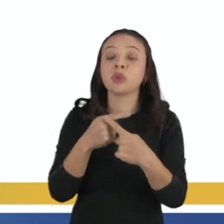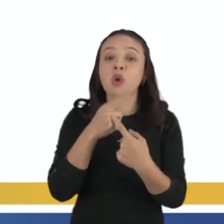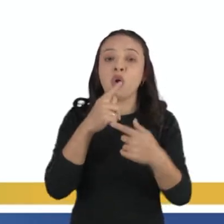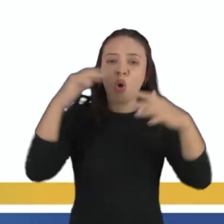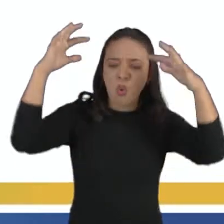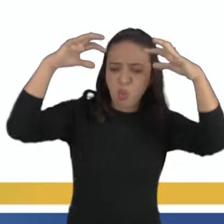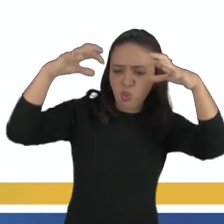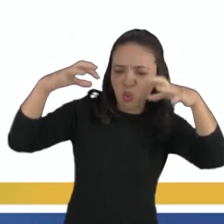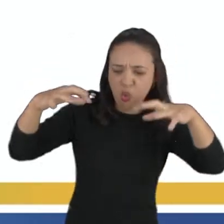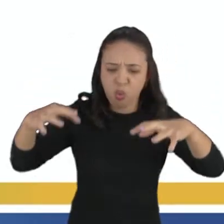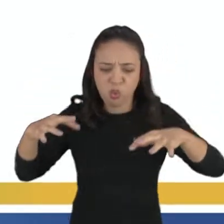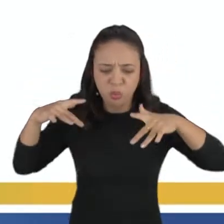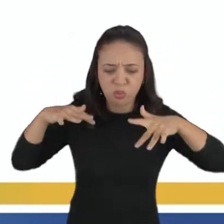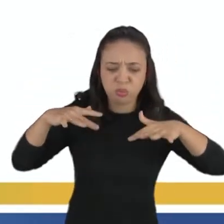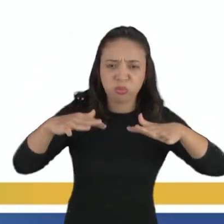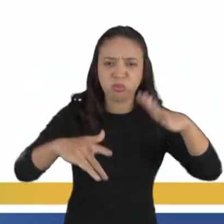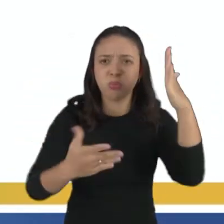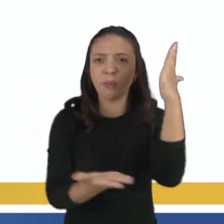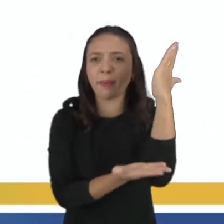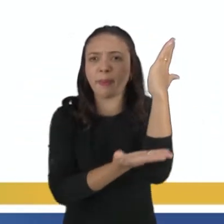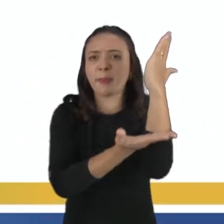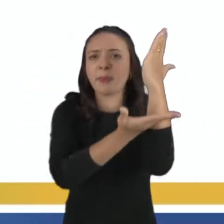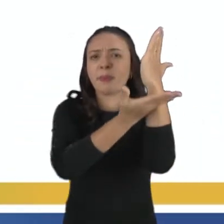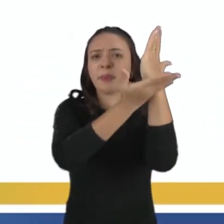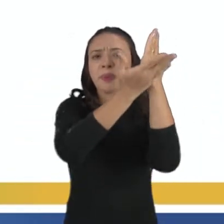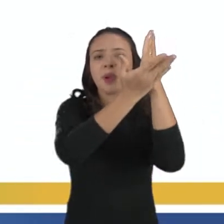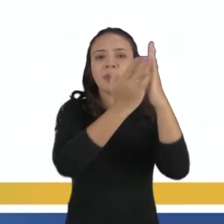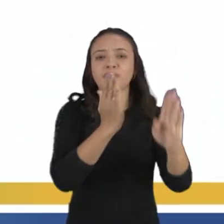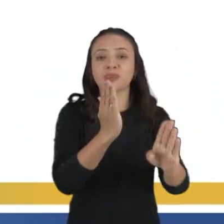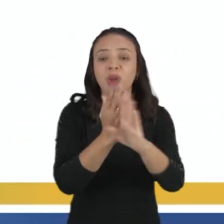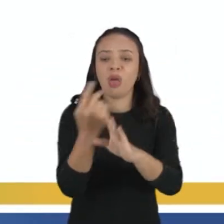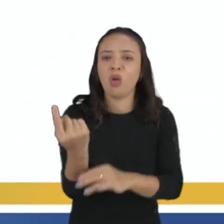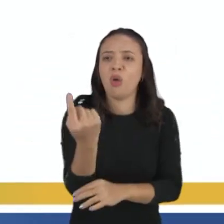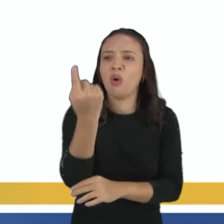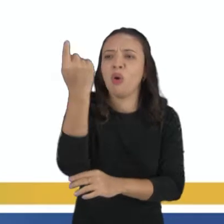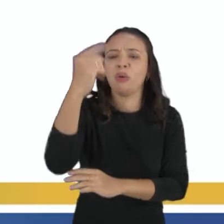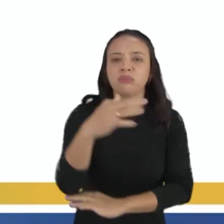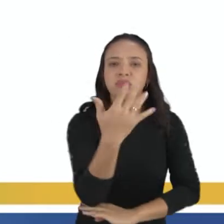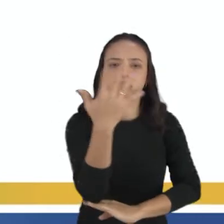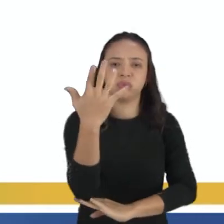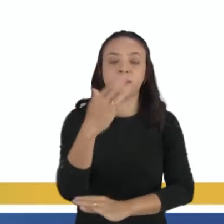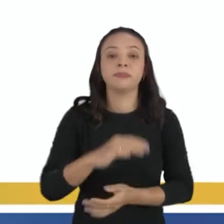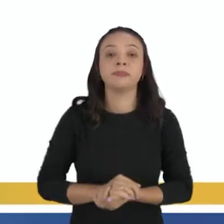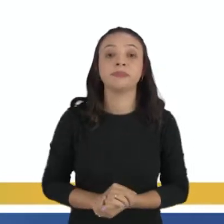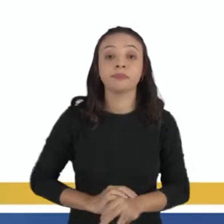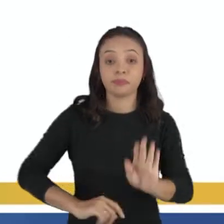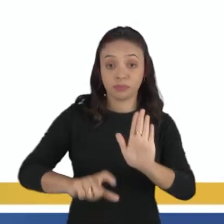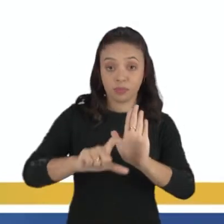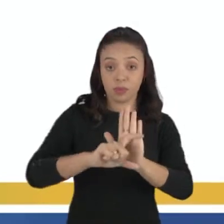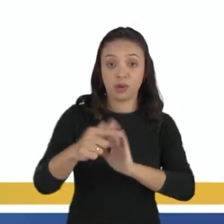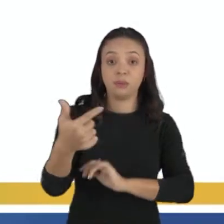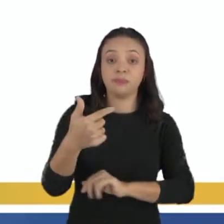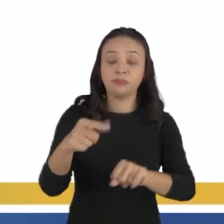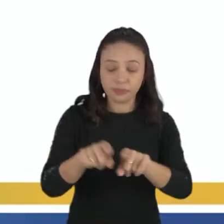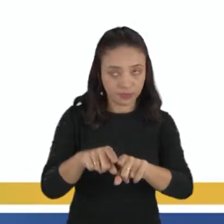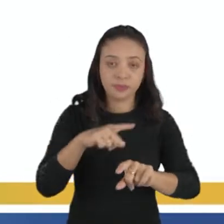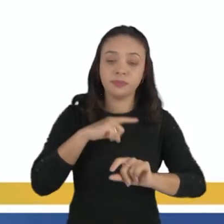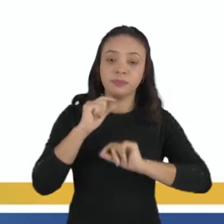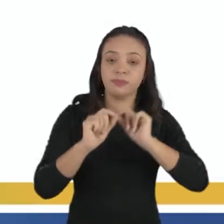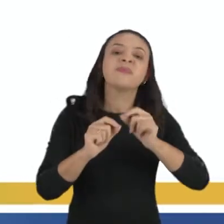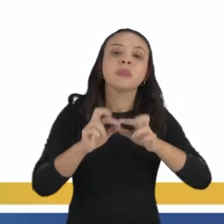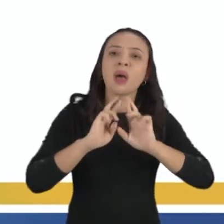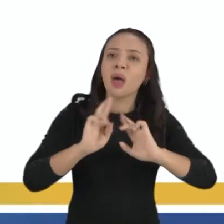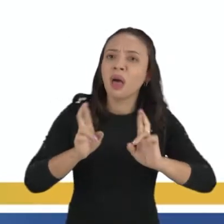chuva tem invadido os apartamentos por conta da altura das árvores. E no segundo trecho, nós também temos uma